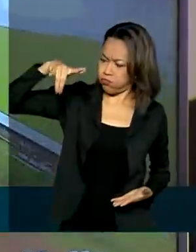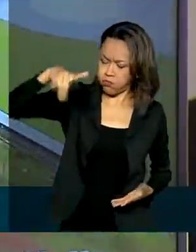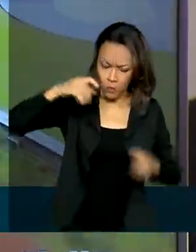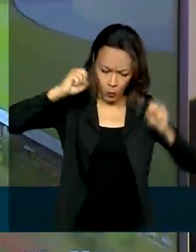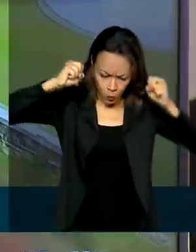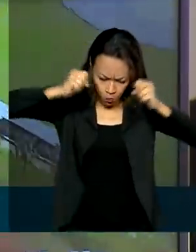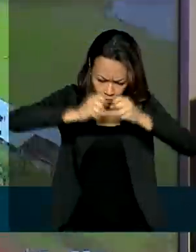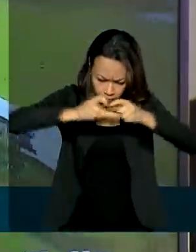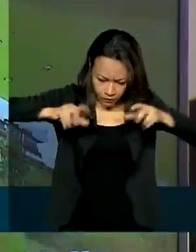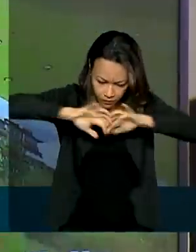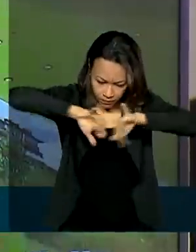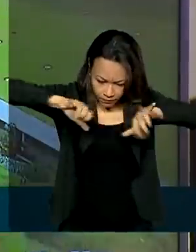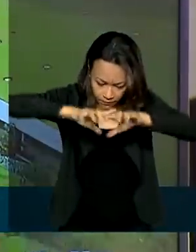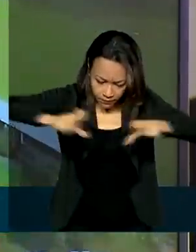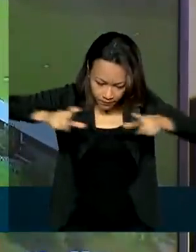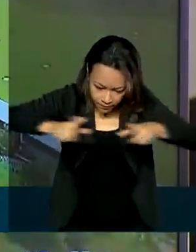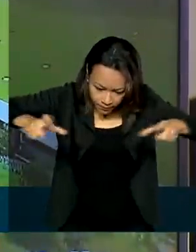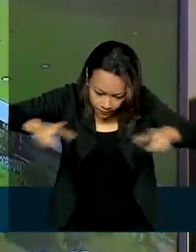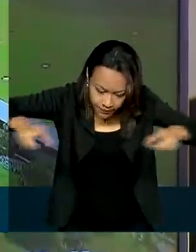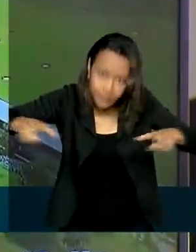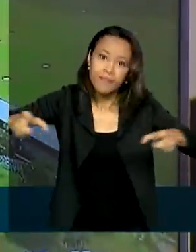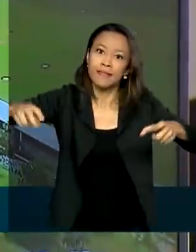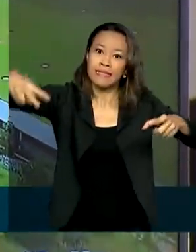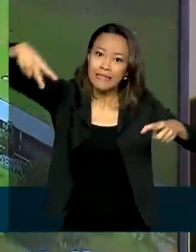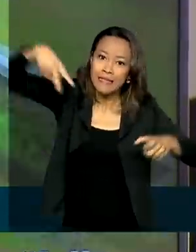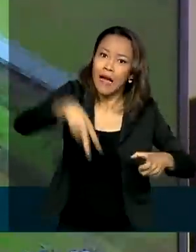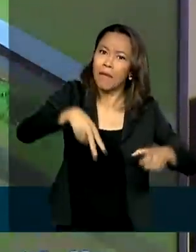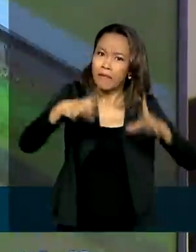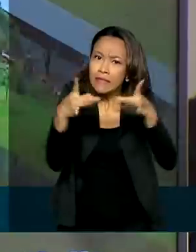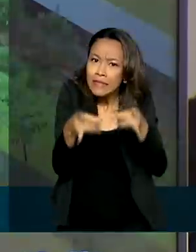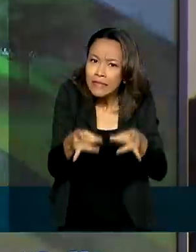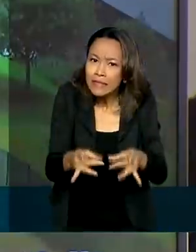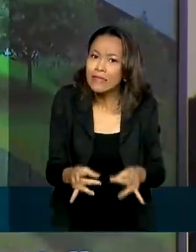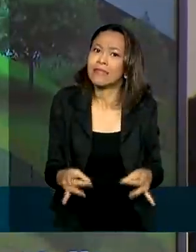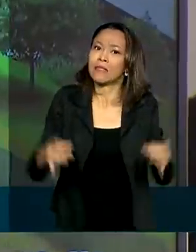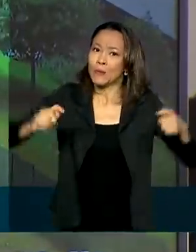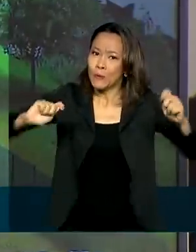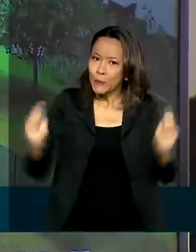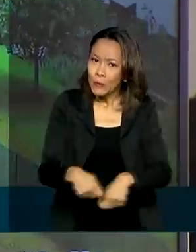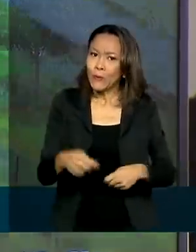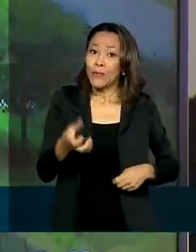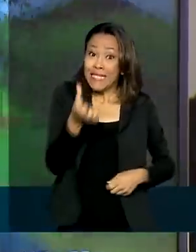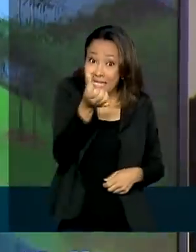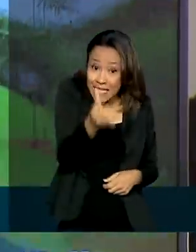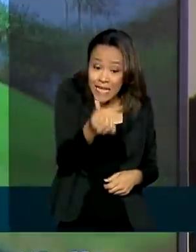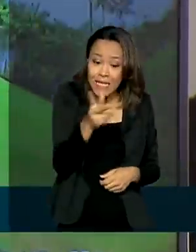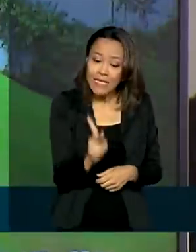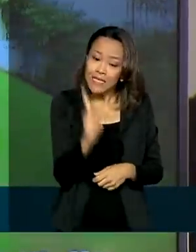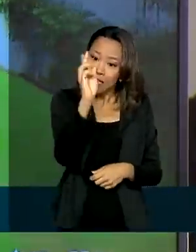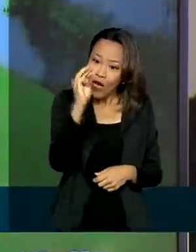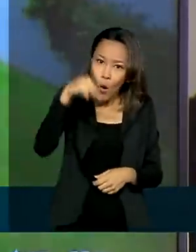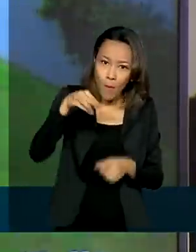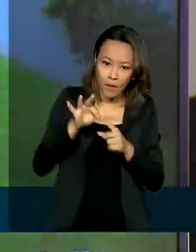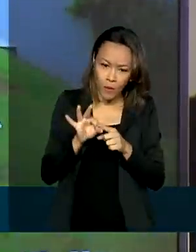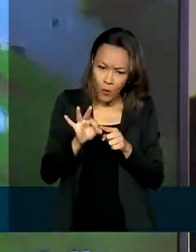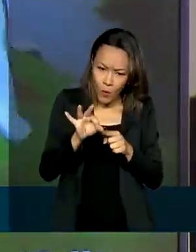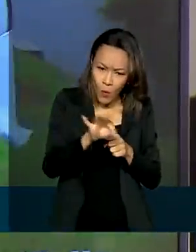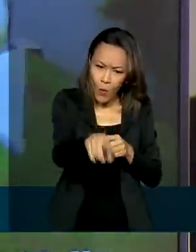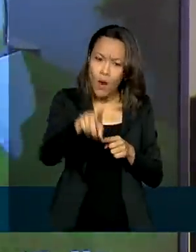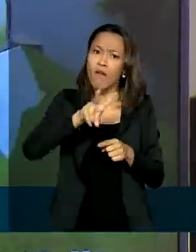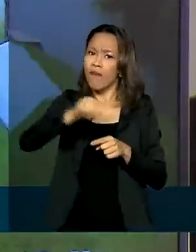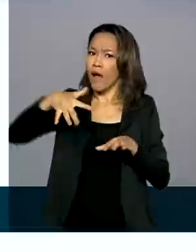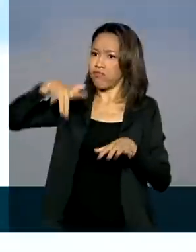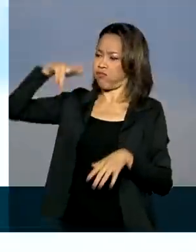conseguem aproximar uma imagem até 180 vezes, com alcance máximo de 6 quilômetros. O equipamento vai voar fora do